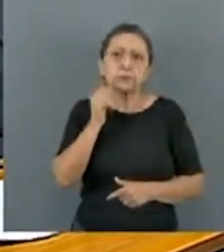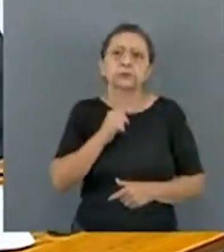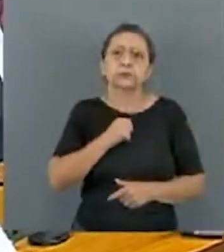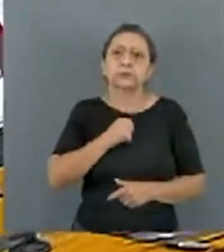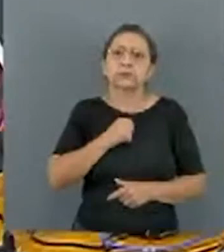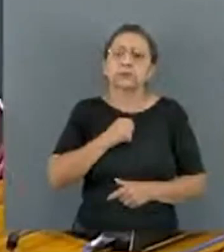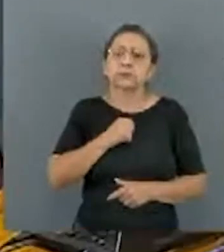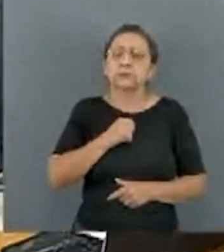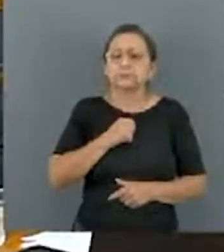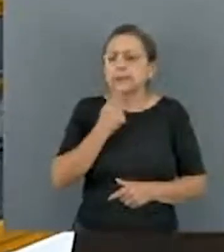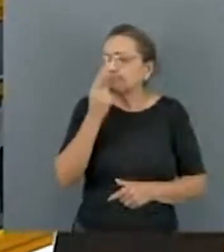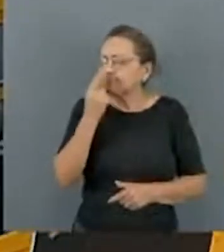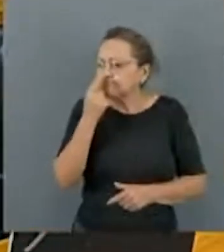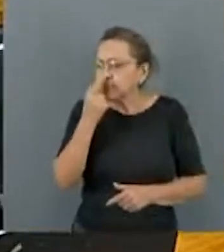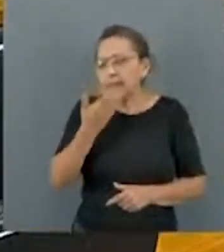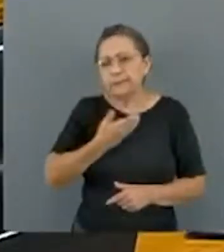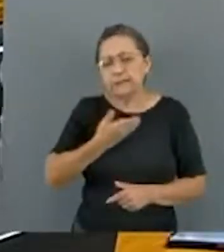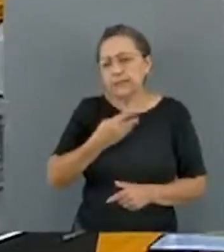mantinham pela outra.